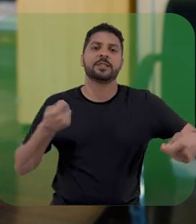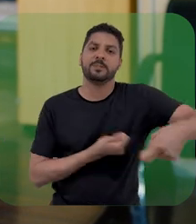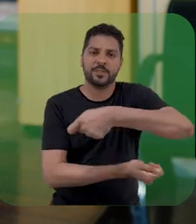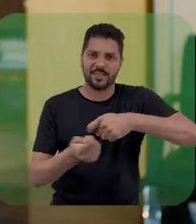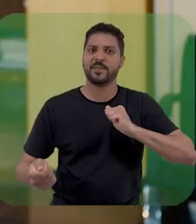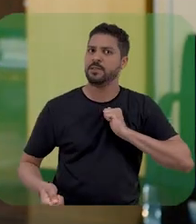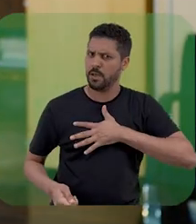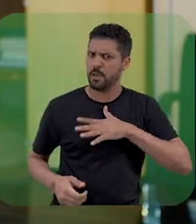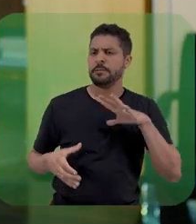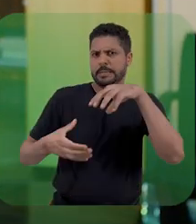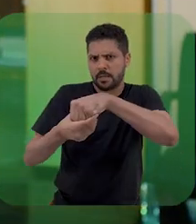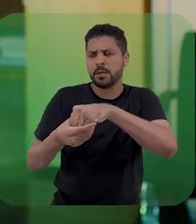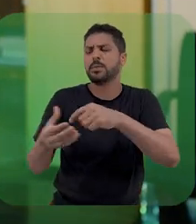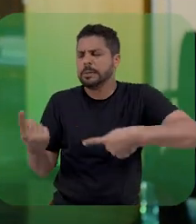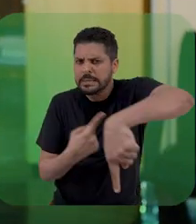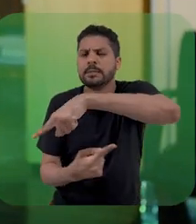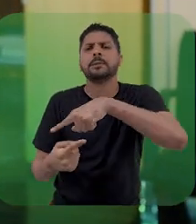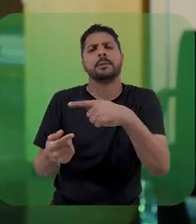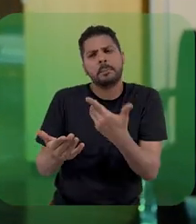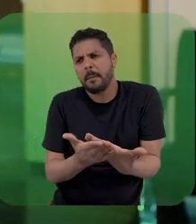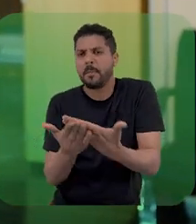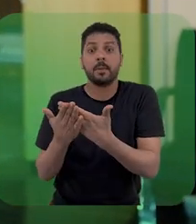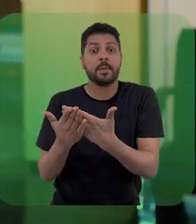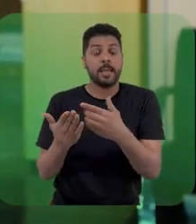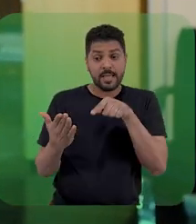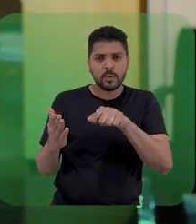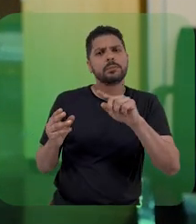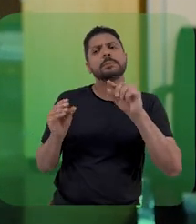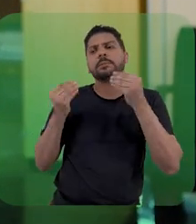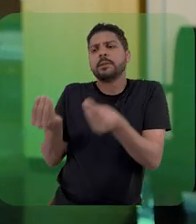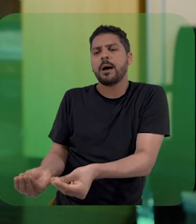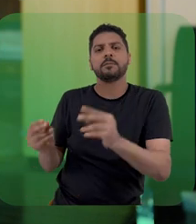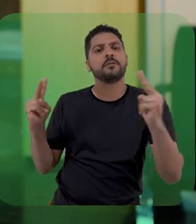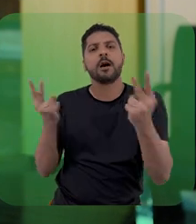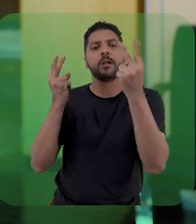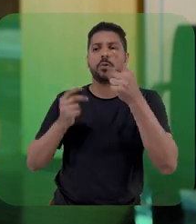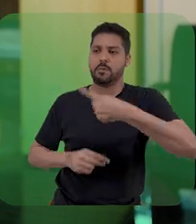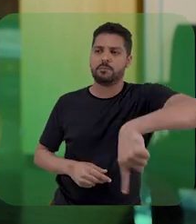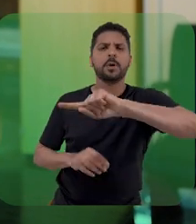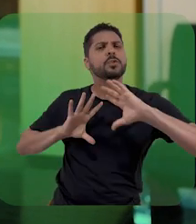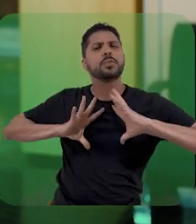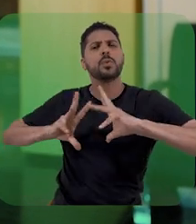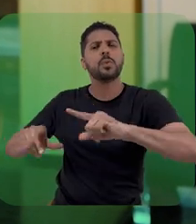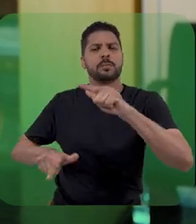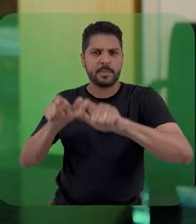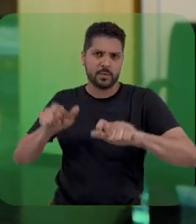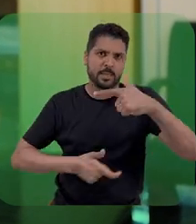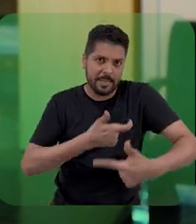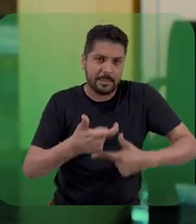Administração. Com essa importante ação, não só valorizamos o nosso corpo de servidores e servidoras, mas também